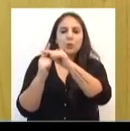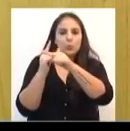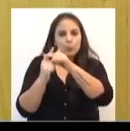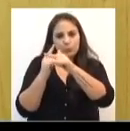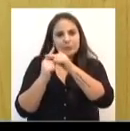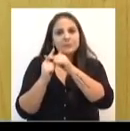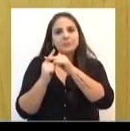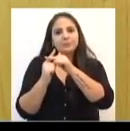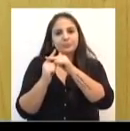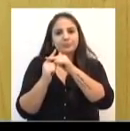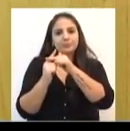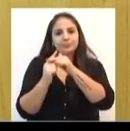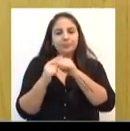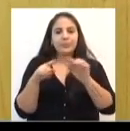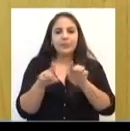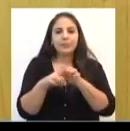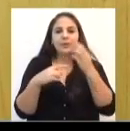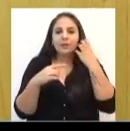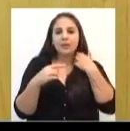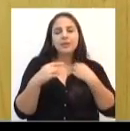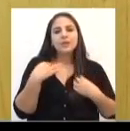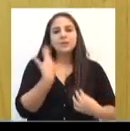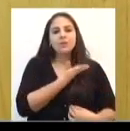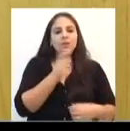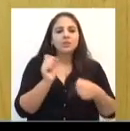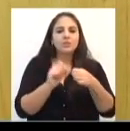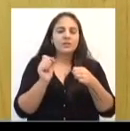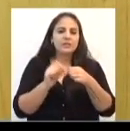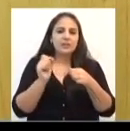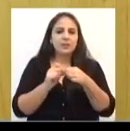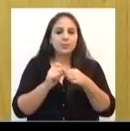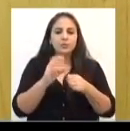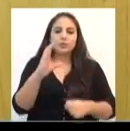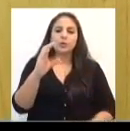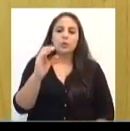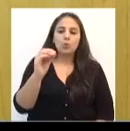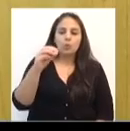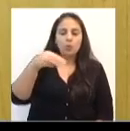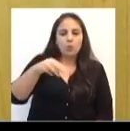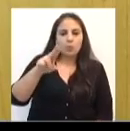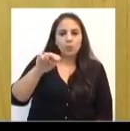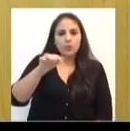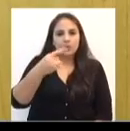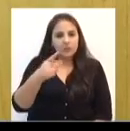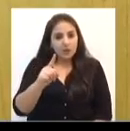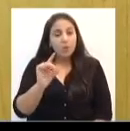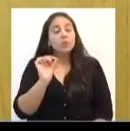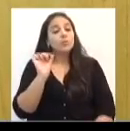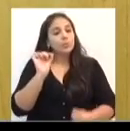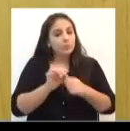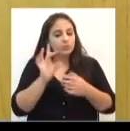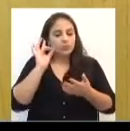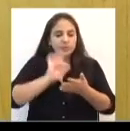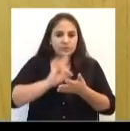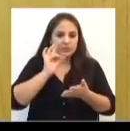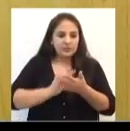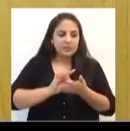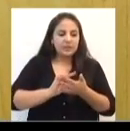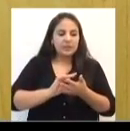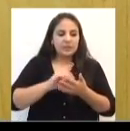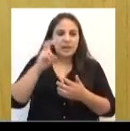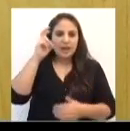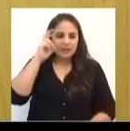adoração da cruz, nós faremos a comunhão, receber a Eucaristia, que foi consagrada na